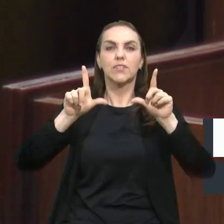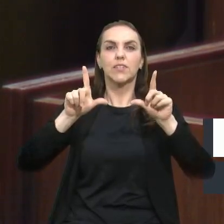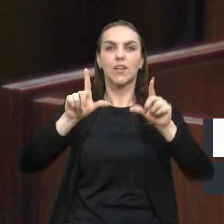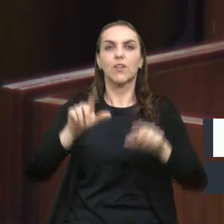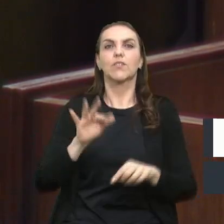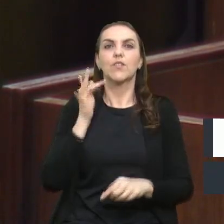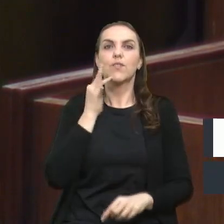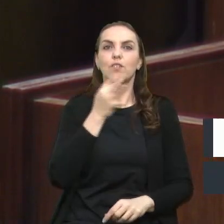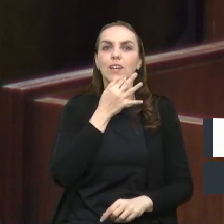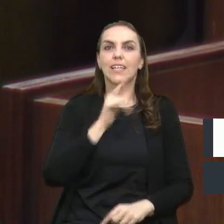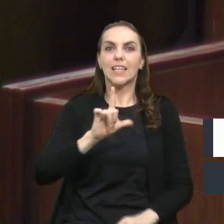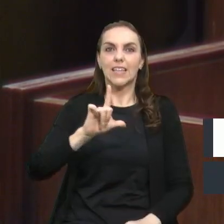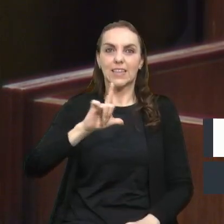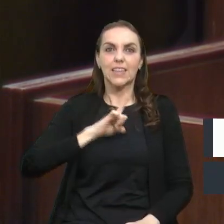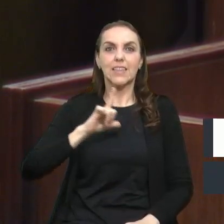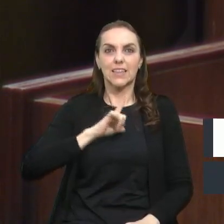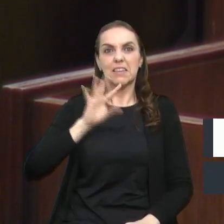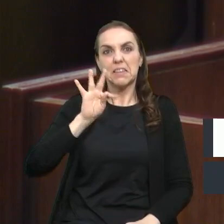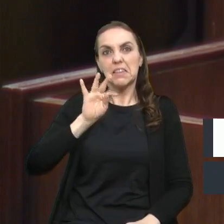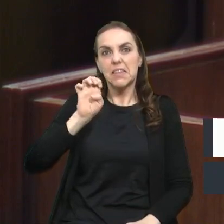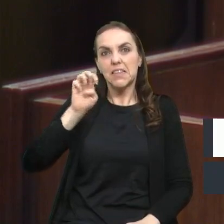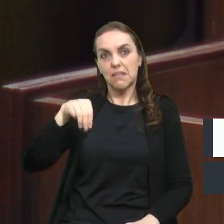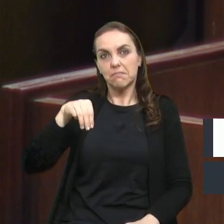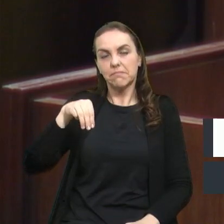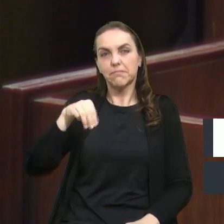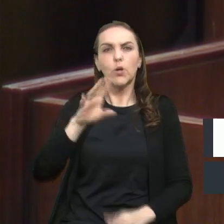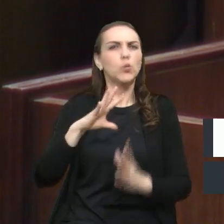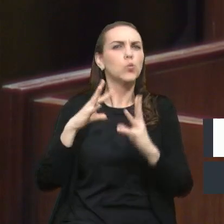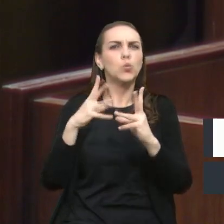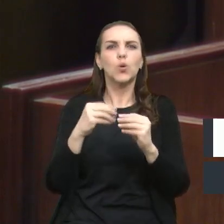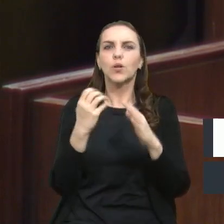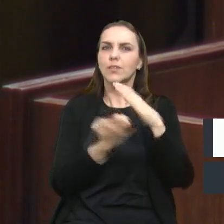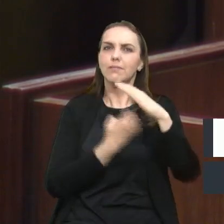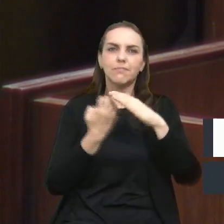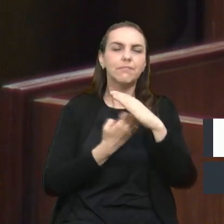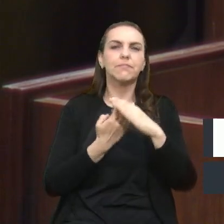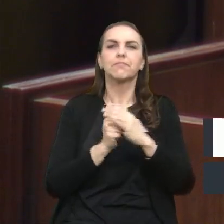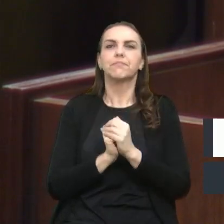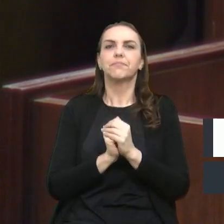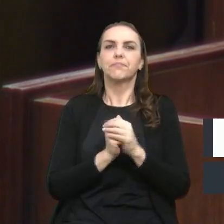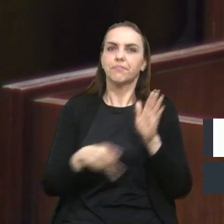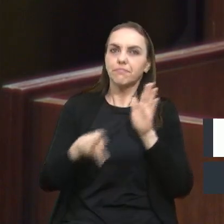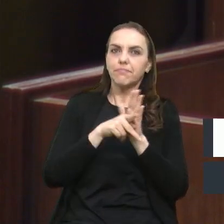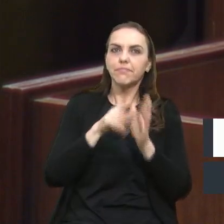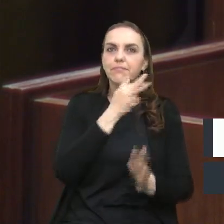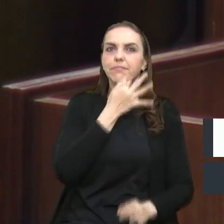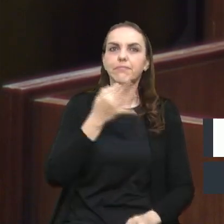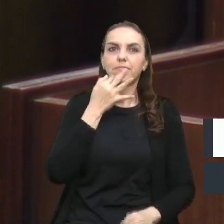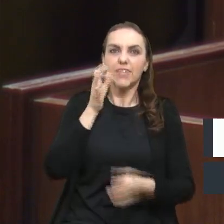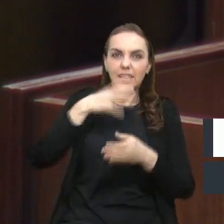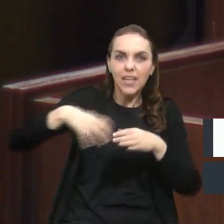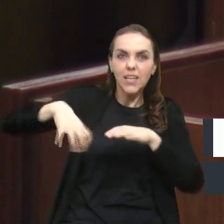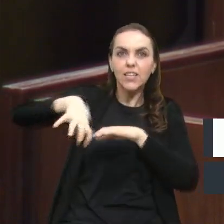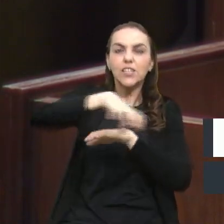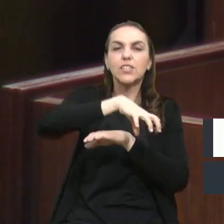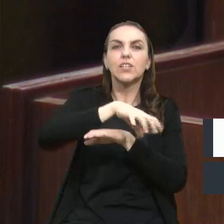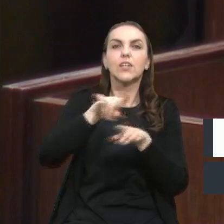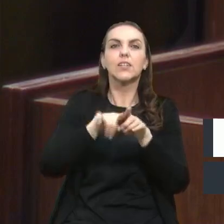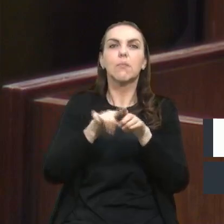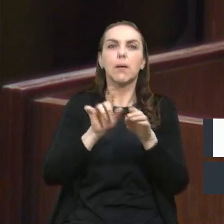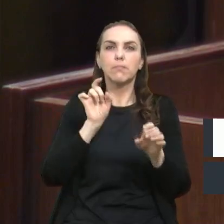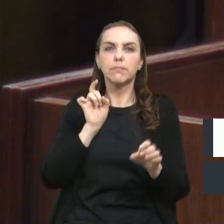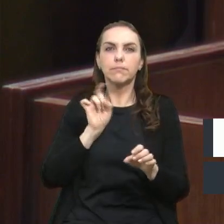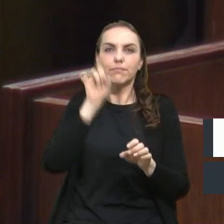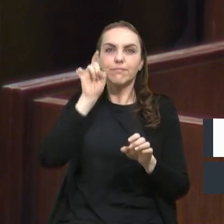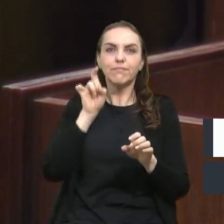com todas as empresas de Forqueta e região que, num clique, será direcionado às suas redes.